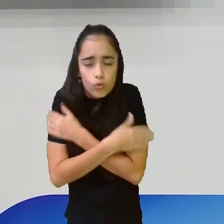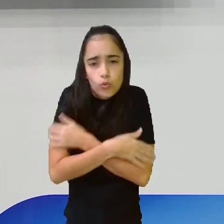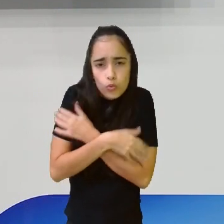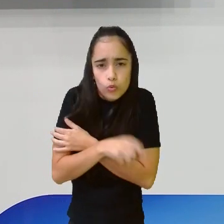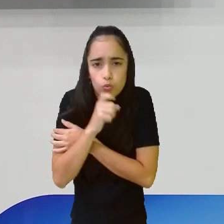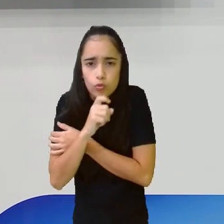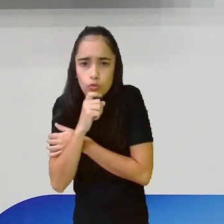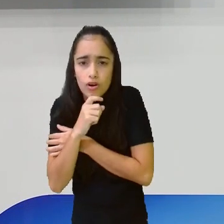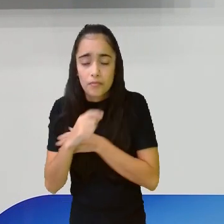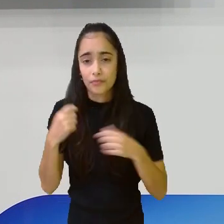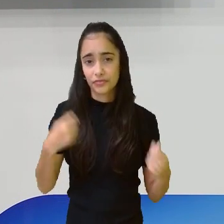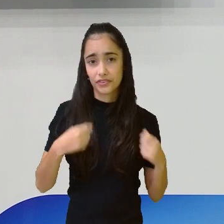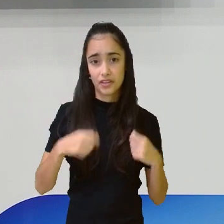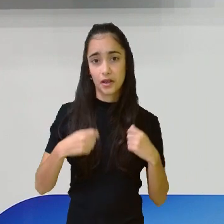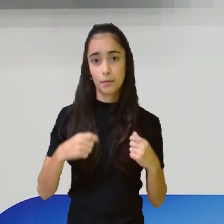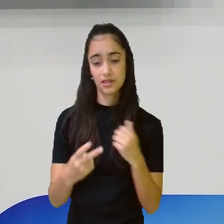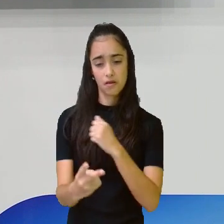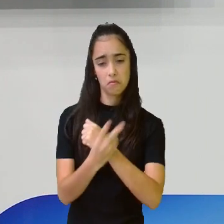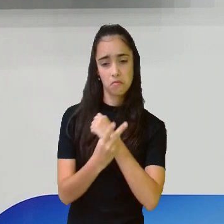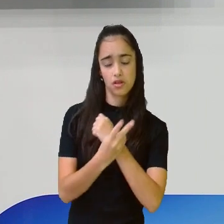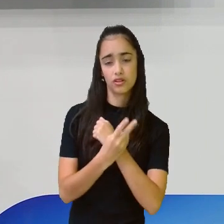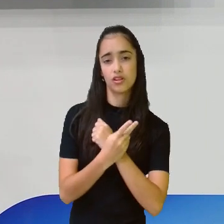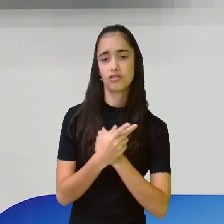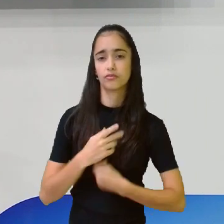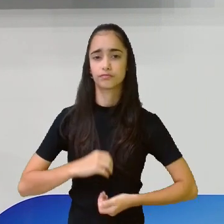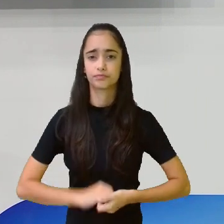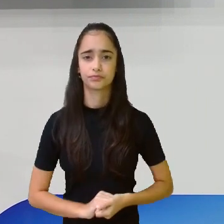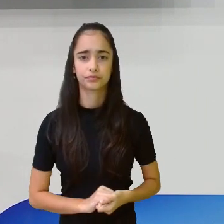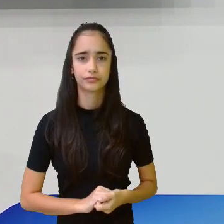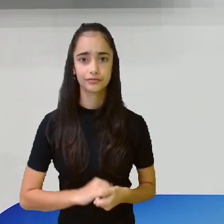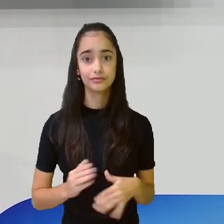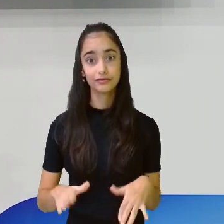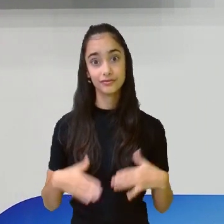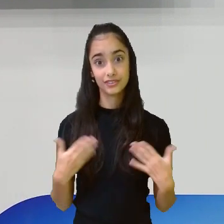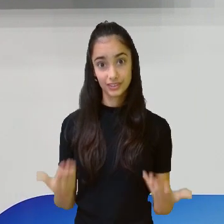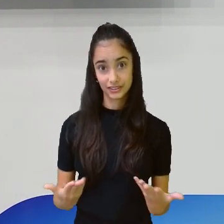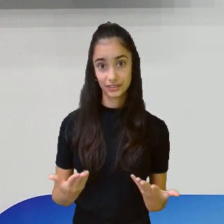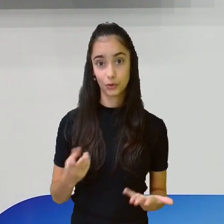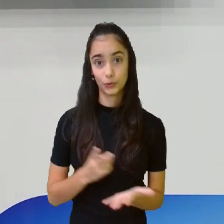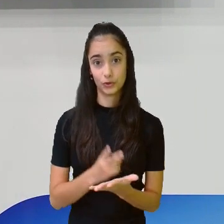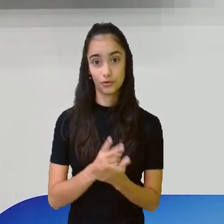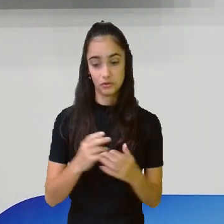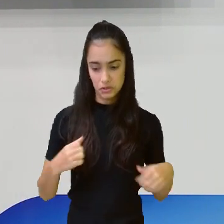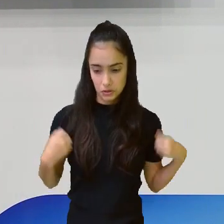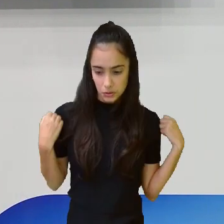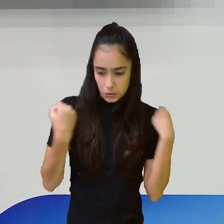precisava se proteger do frio. Então, ele se cobriu mais ainda.